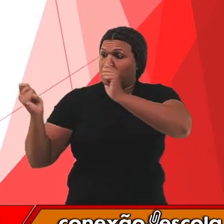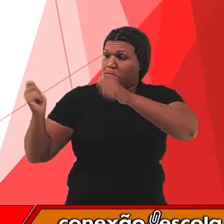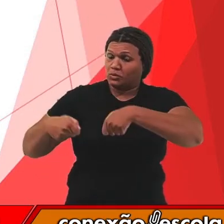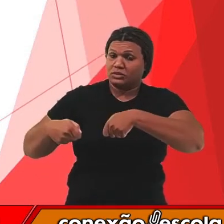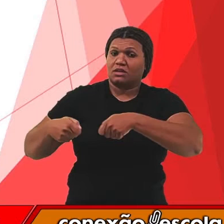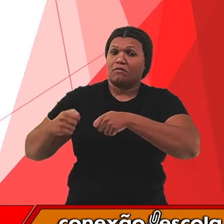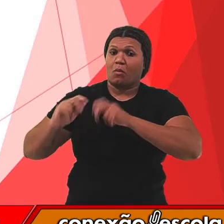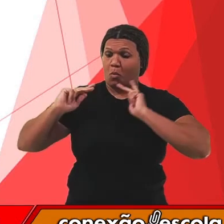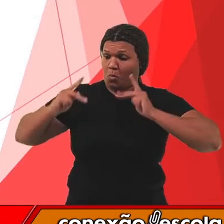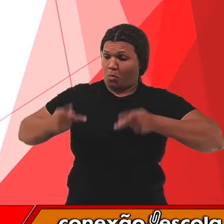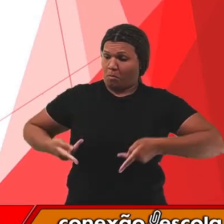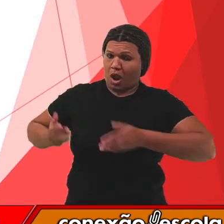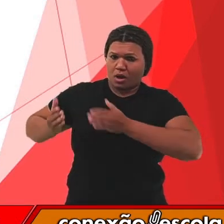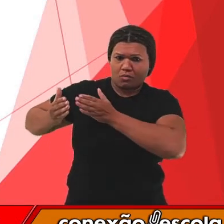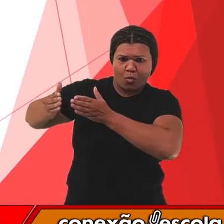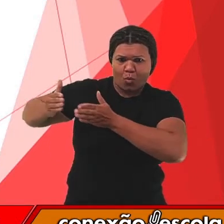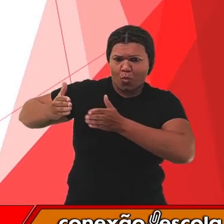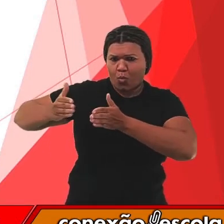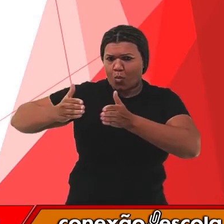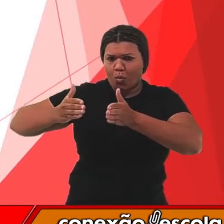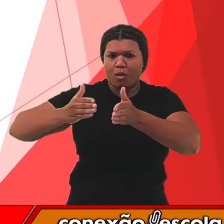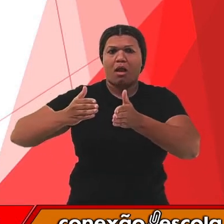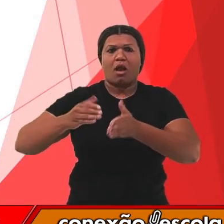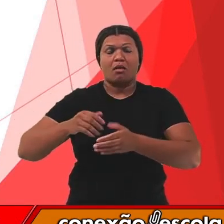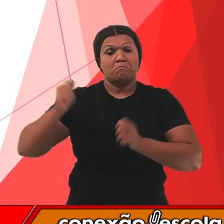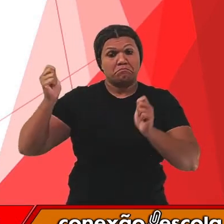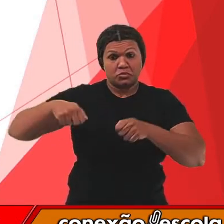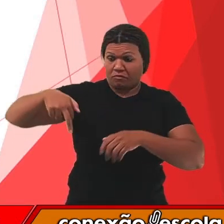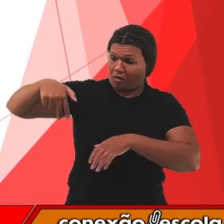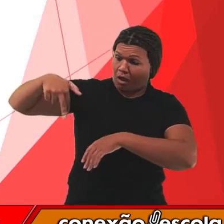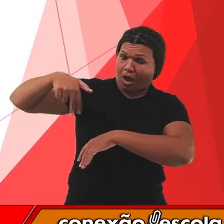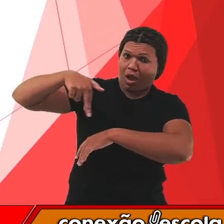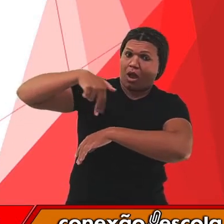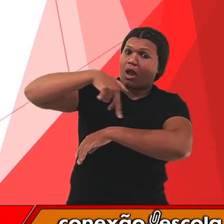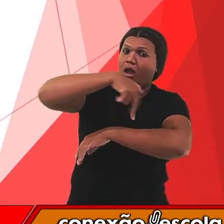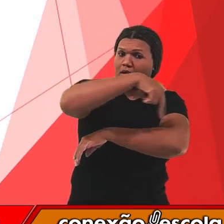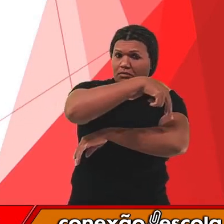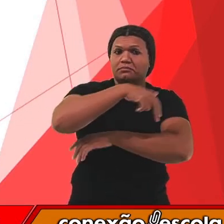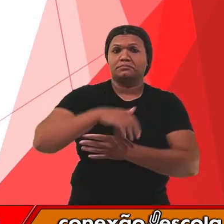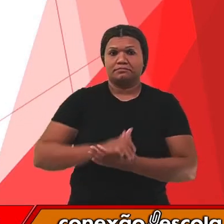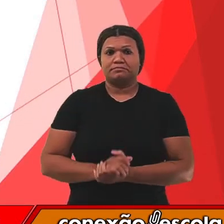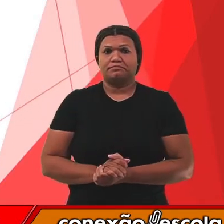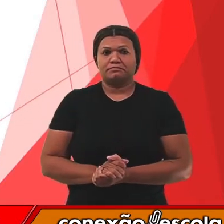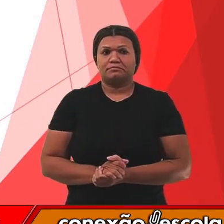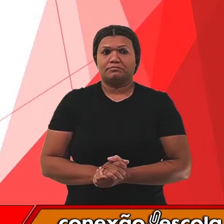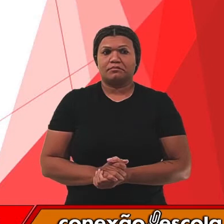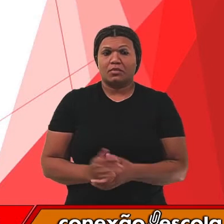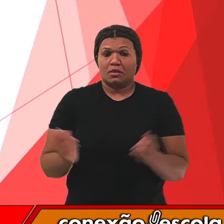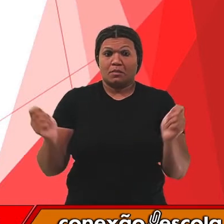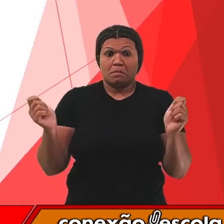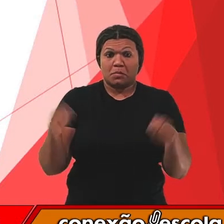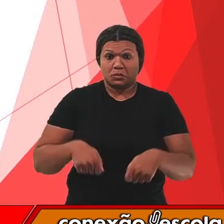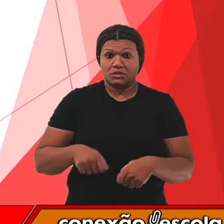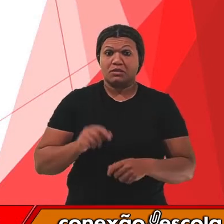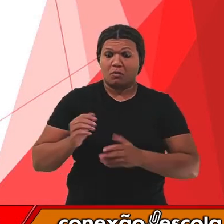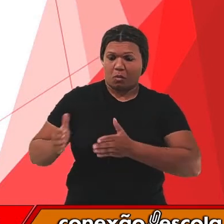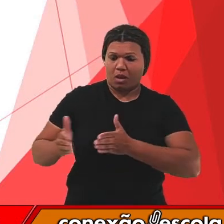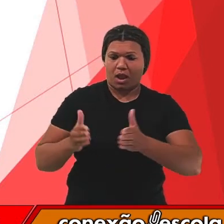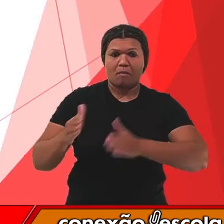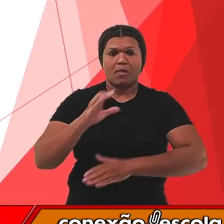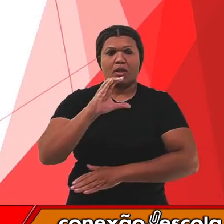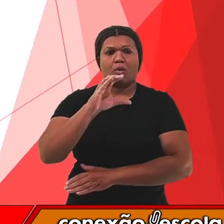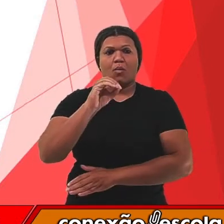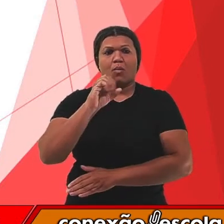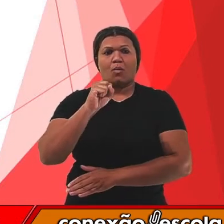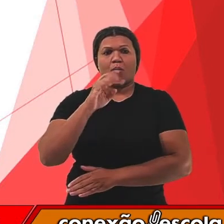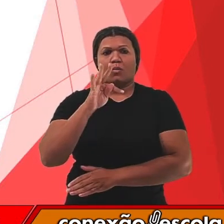da Ásia para a América até. A hipótese da Rota Costeira, esses habitantes